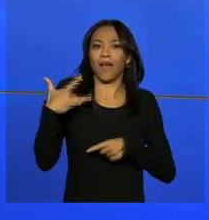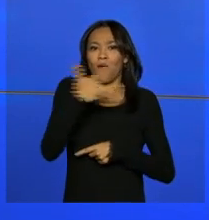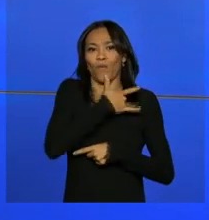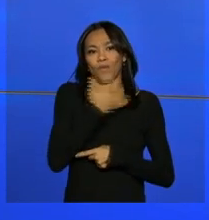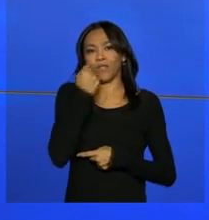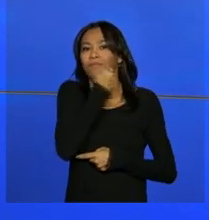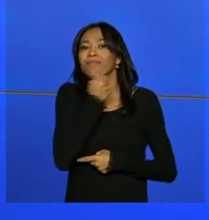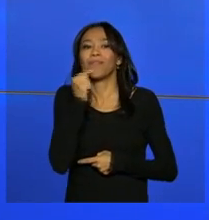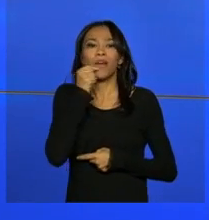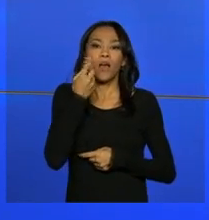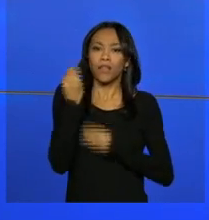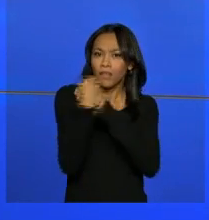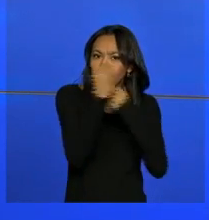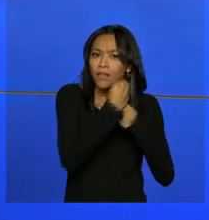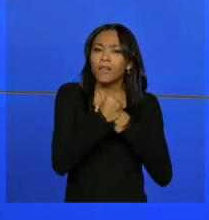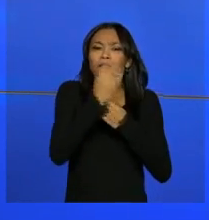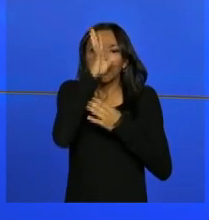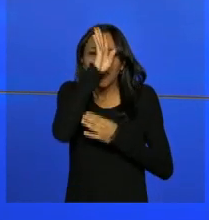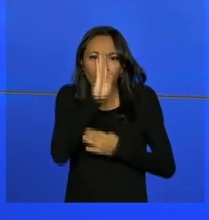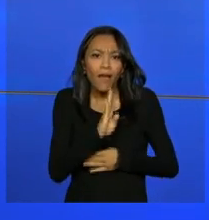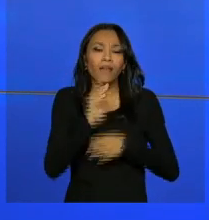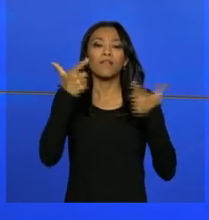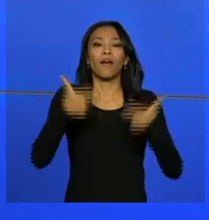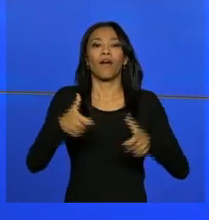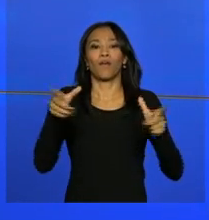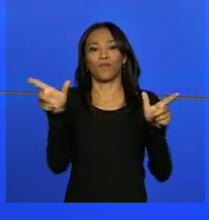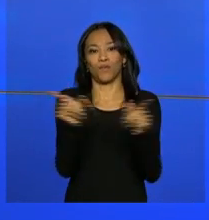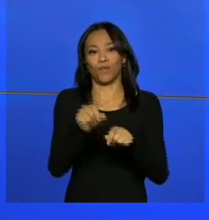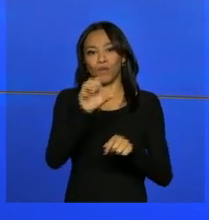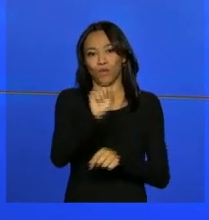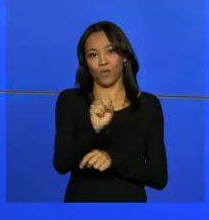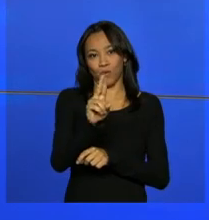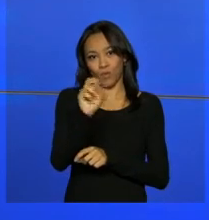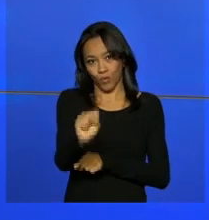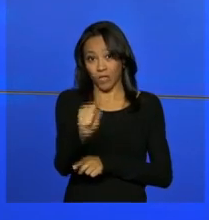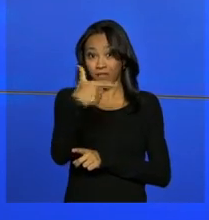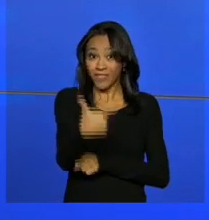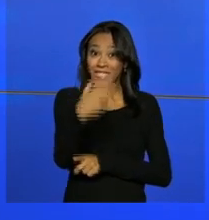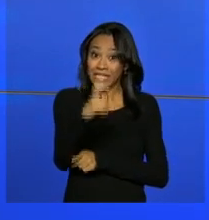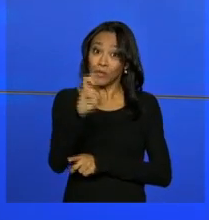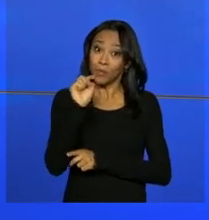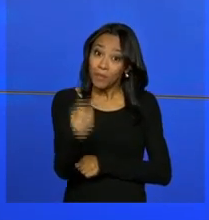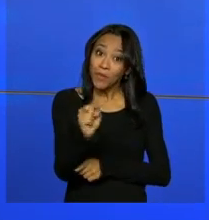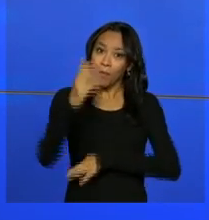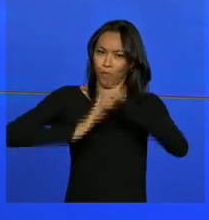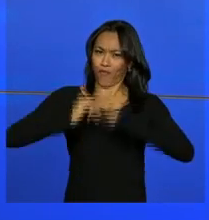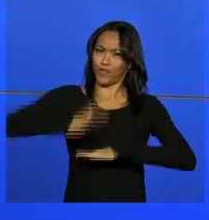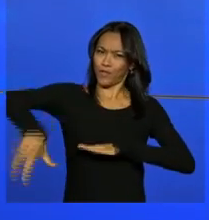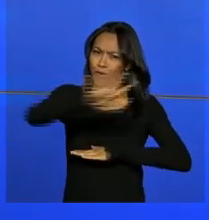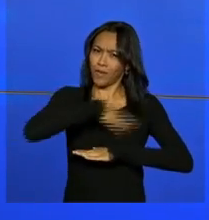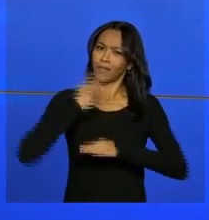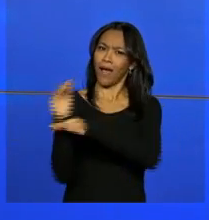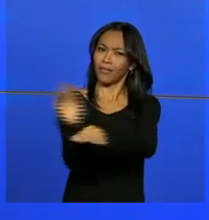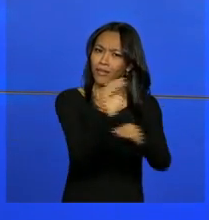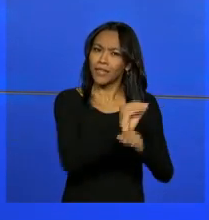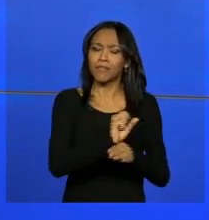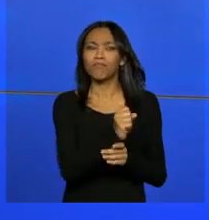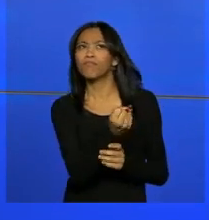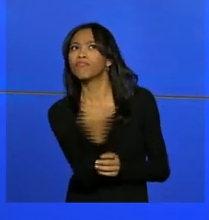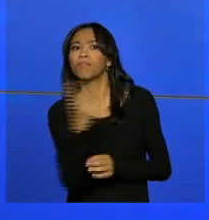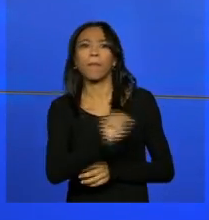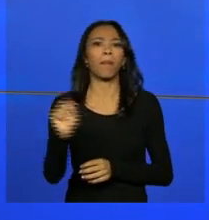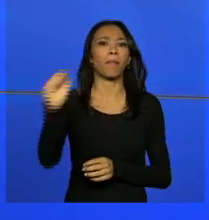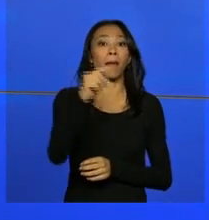bucal com tratamento de graça no Sistema Único de Saúde. 25 mil profissionais atendem em mais de mil centros